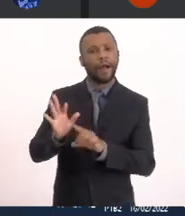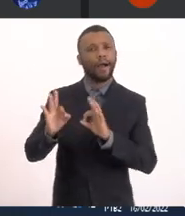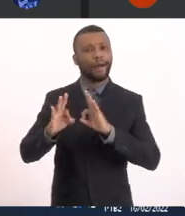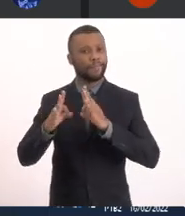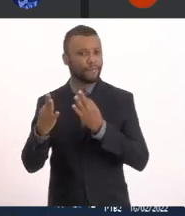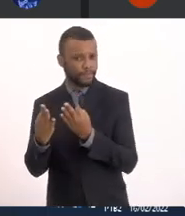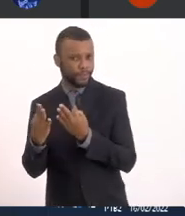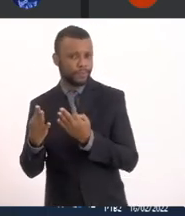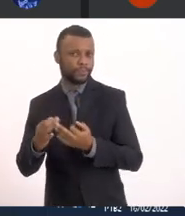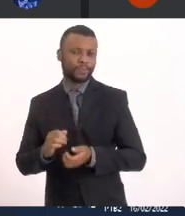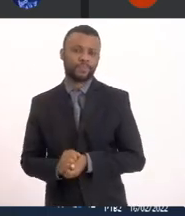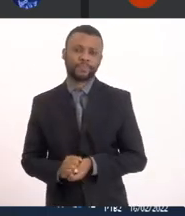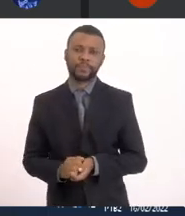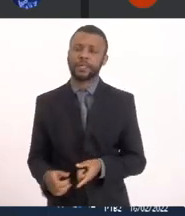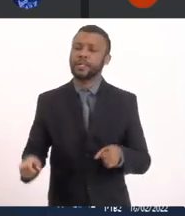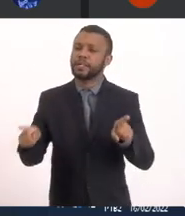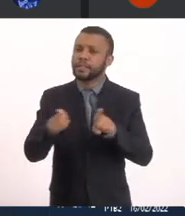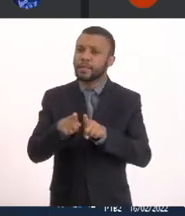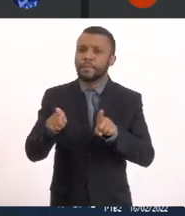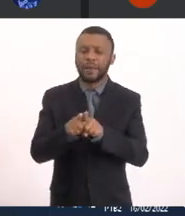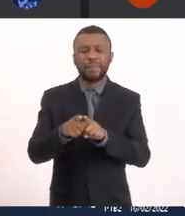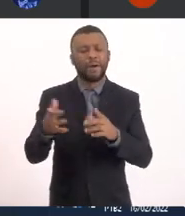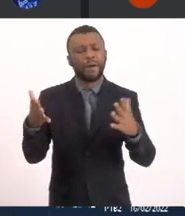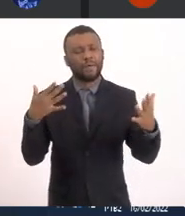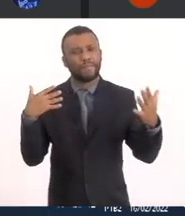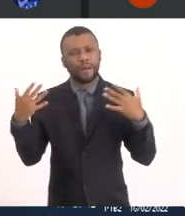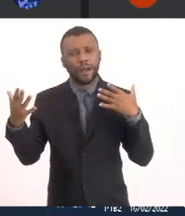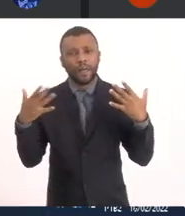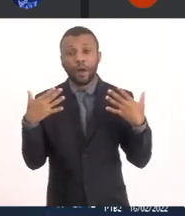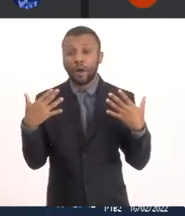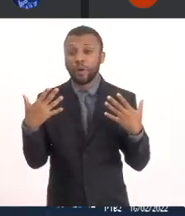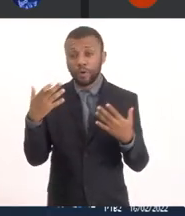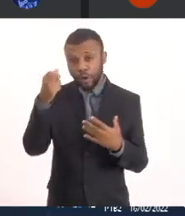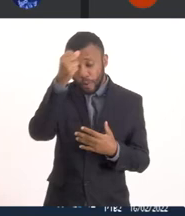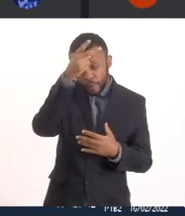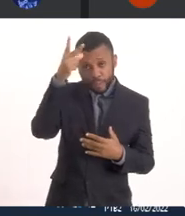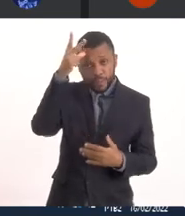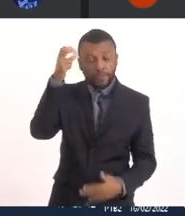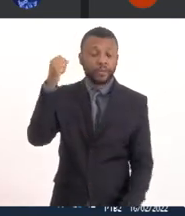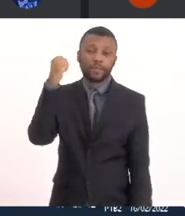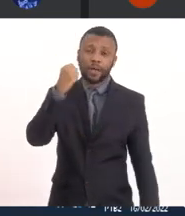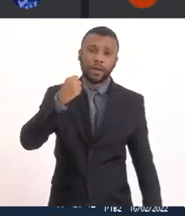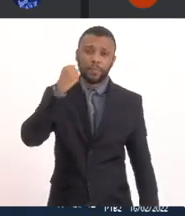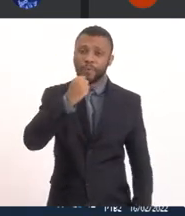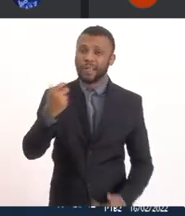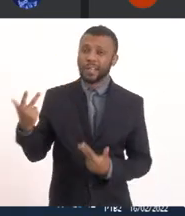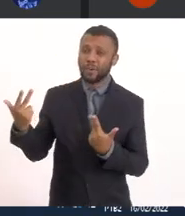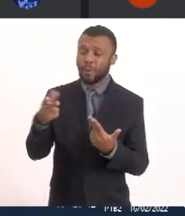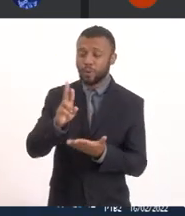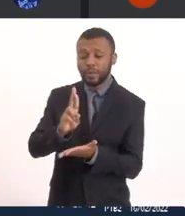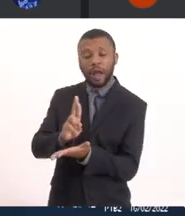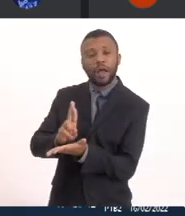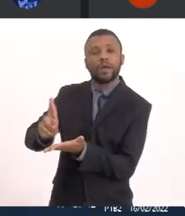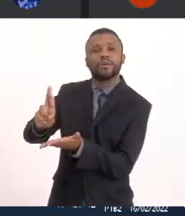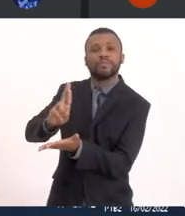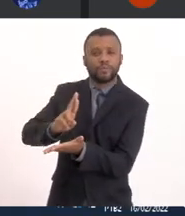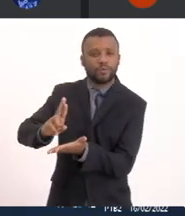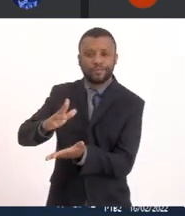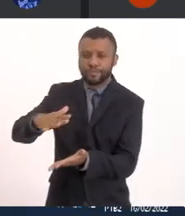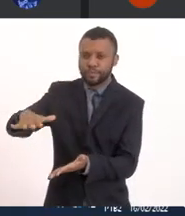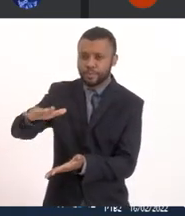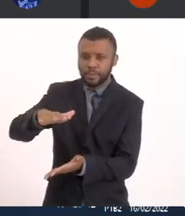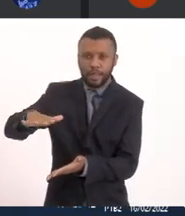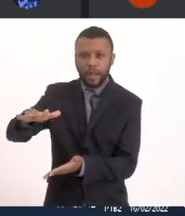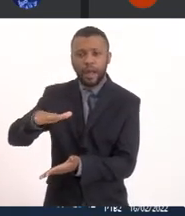Pela proximidade Do verão Uma vez Que o município De Saquarema Como em todos A região Dos lados Recebe Um